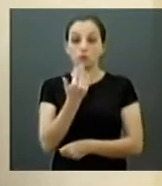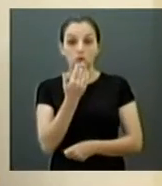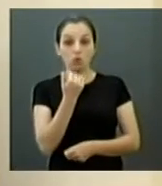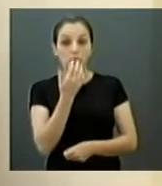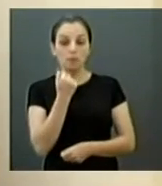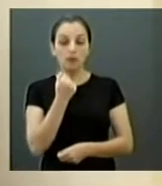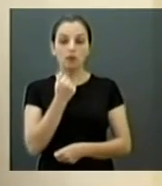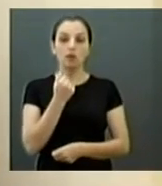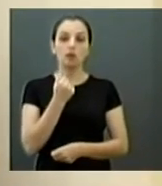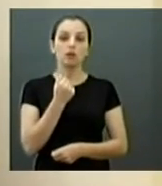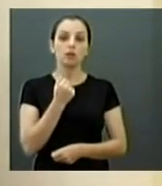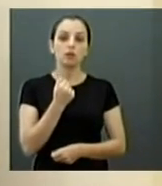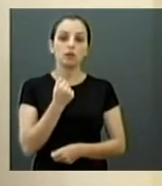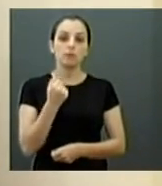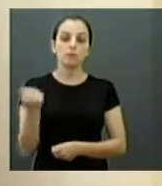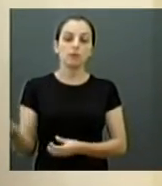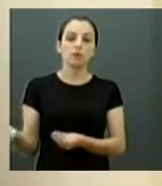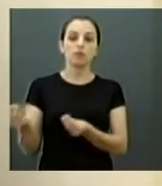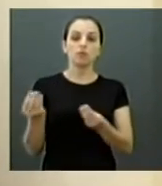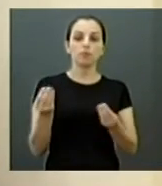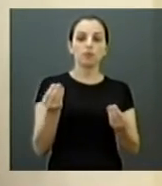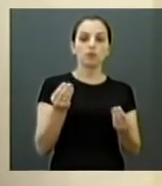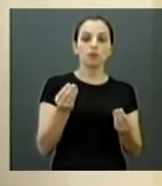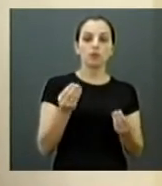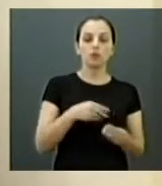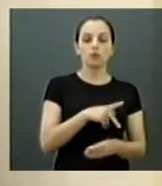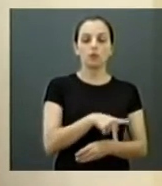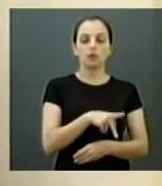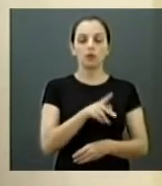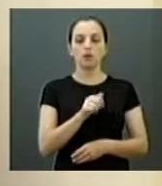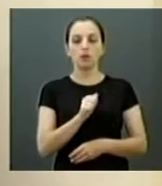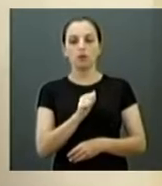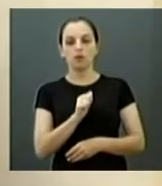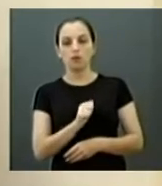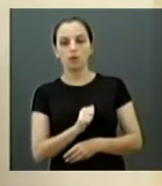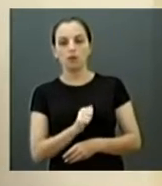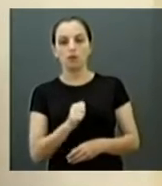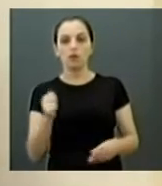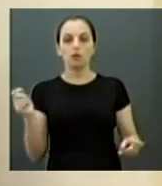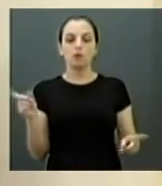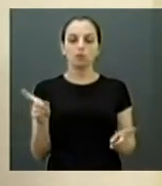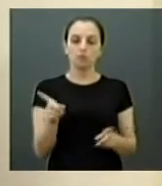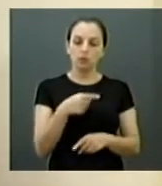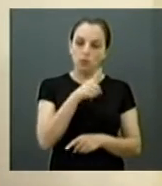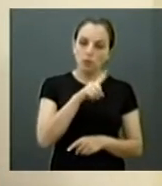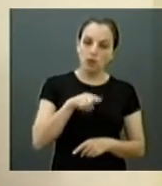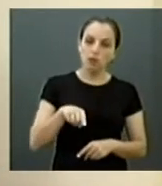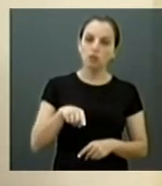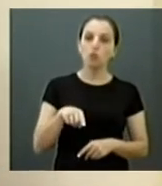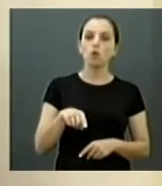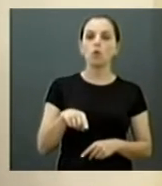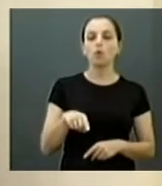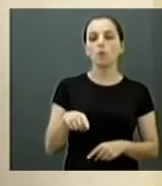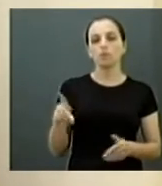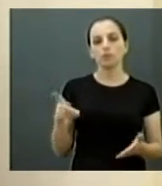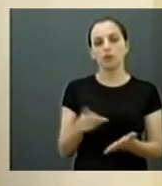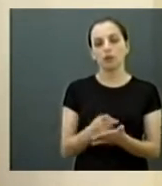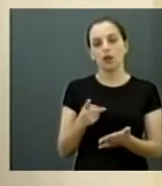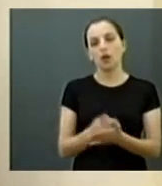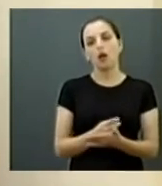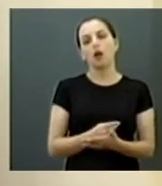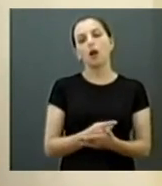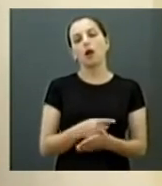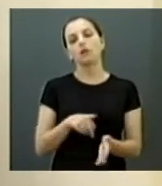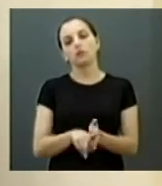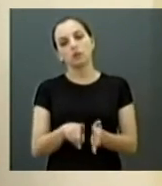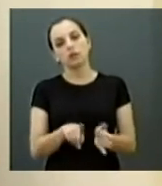hortifrutis, que vinham do PAA, porque a Prefeitura de Araraquara foi suspensa por conta do escândalo daquela fraude no programa, que está sendo